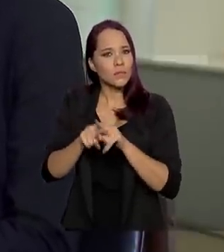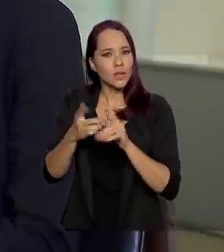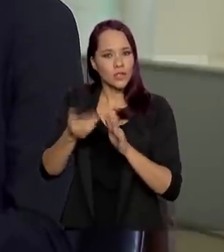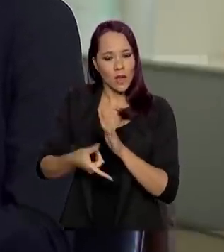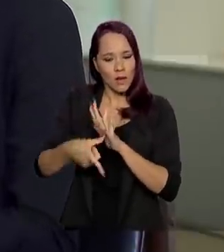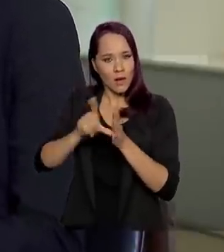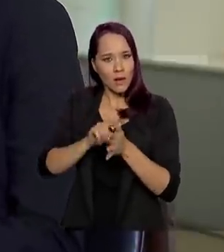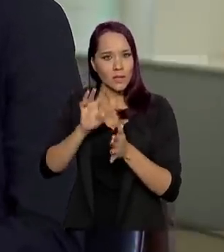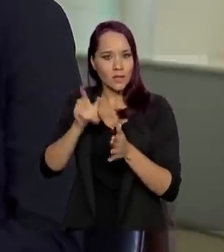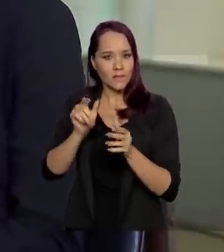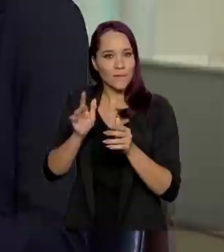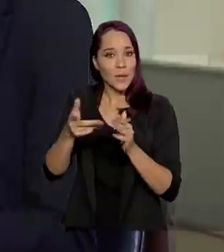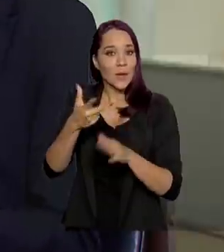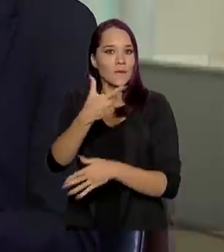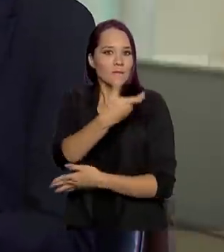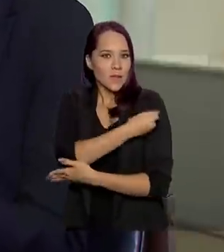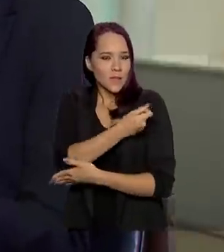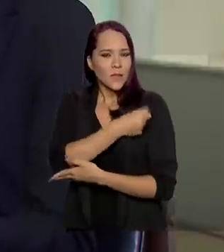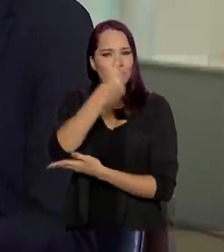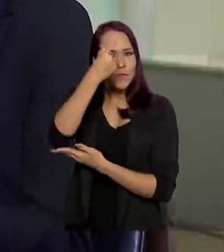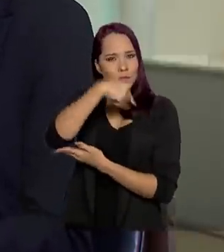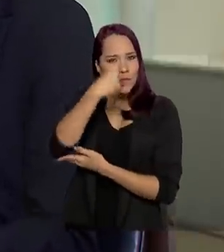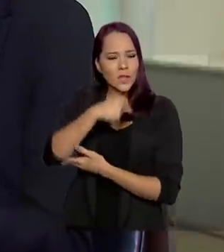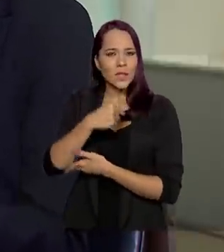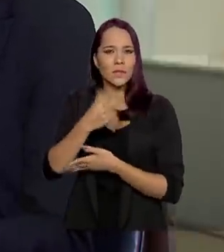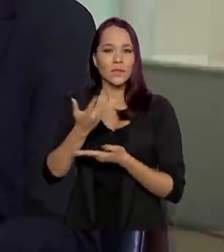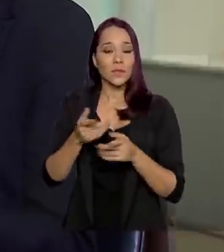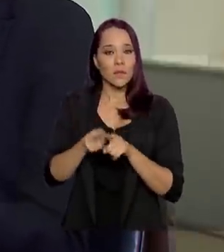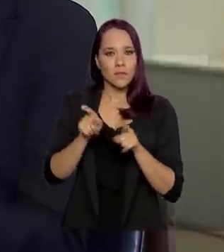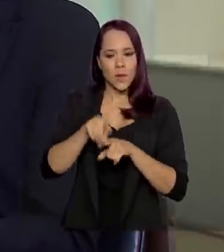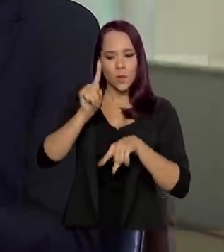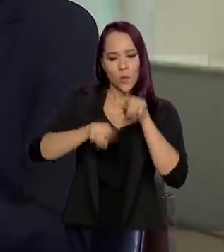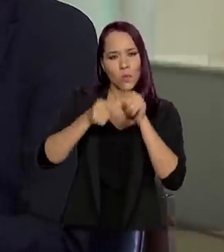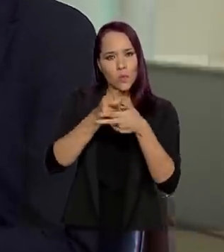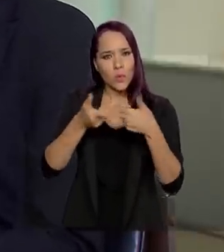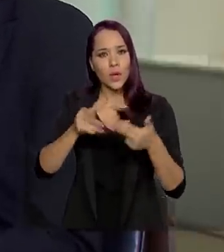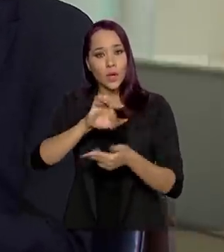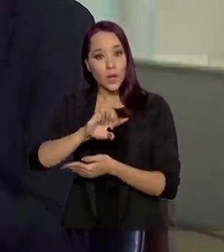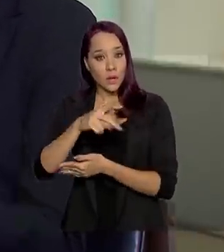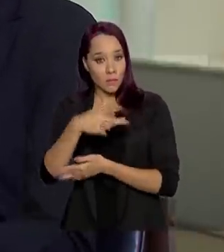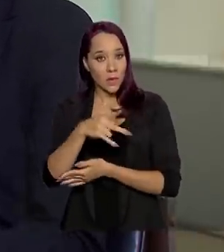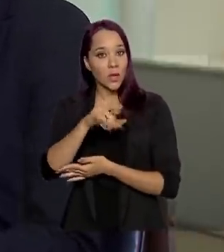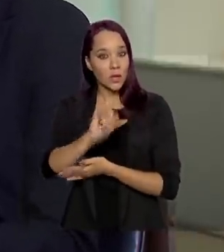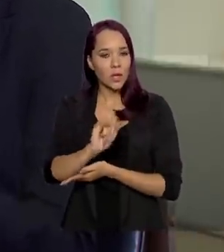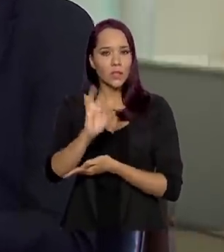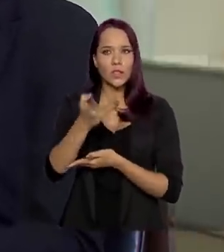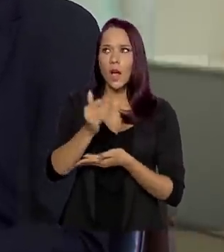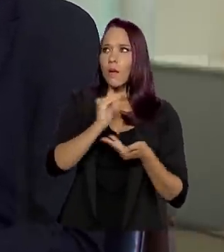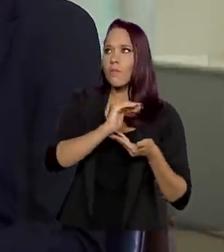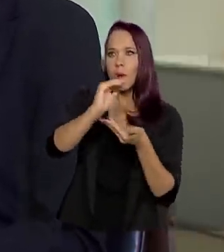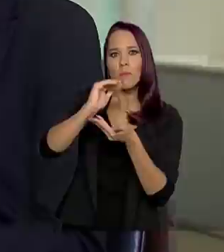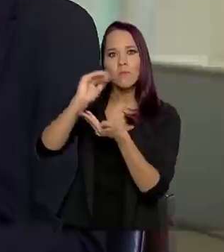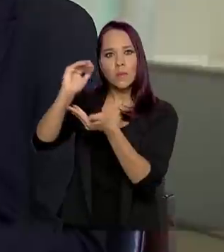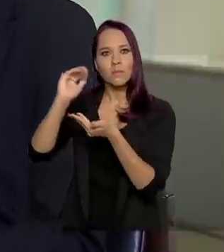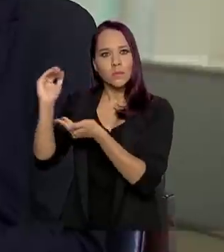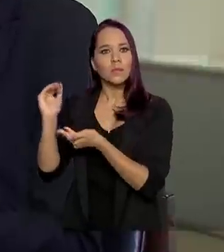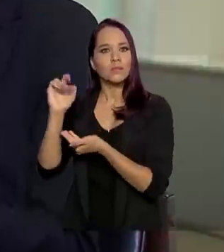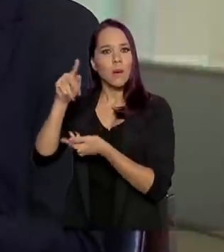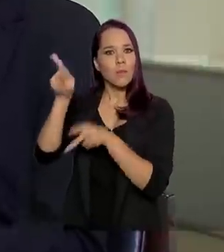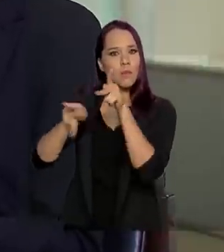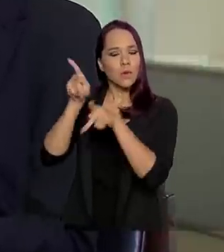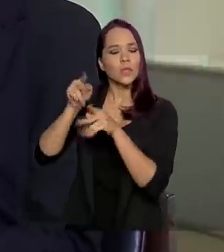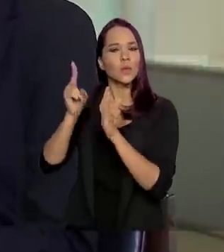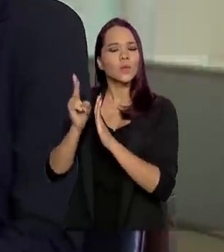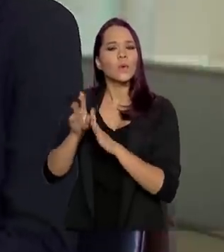contra a influência, os equipamentos de proteção individual que já foram e continuam sendo distribuídos,